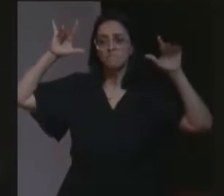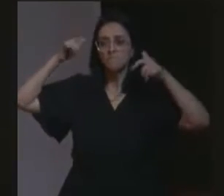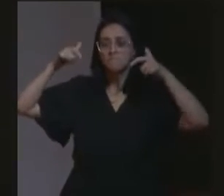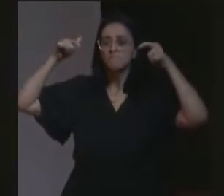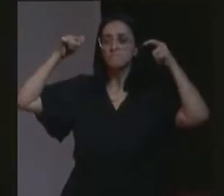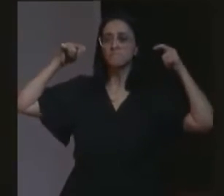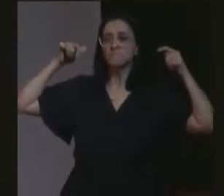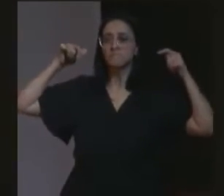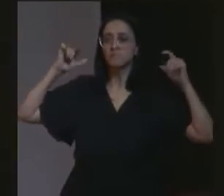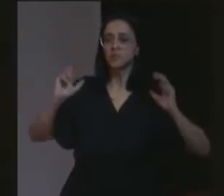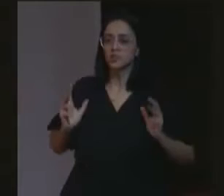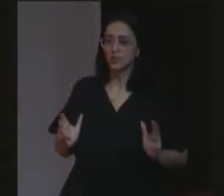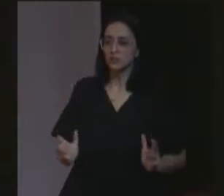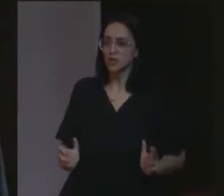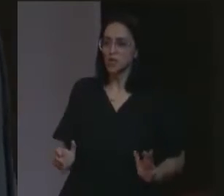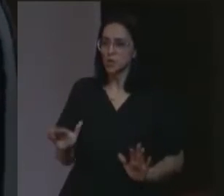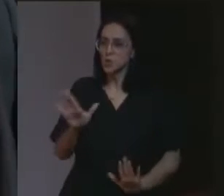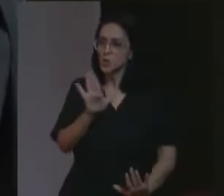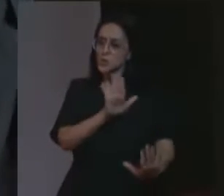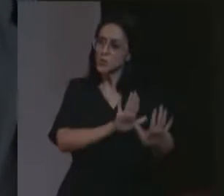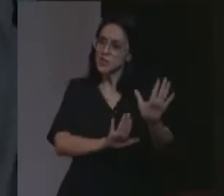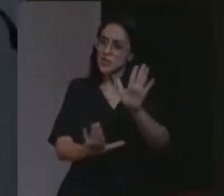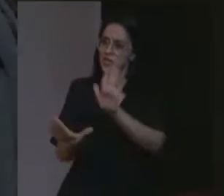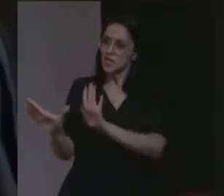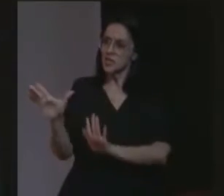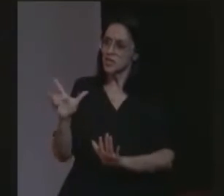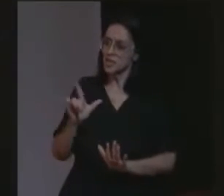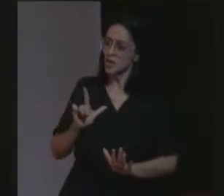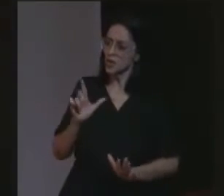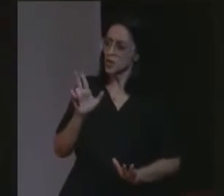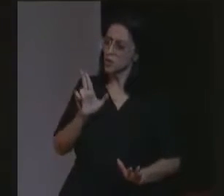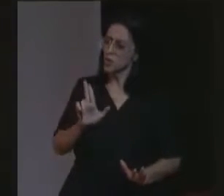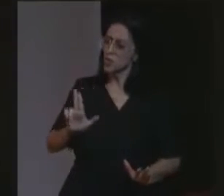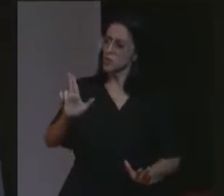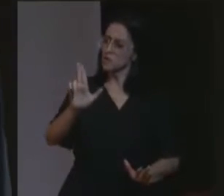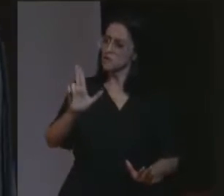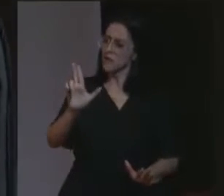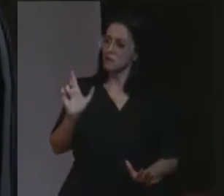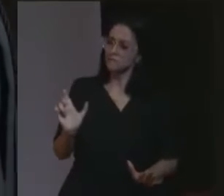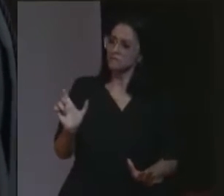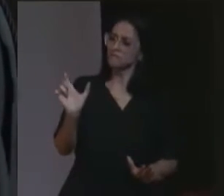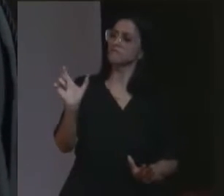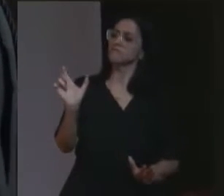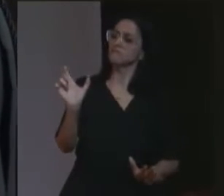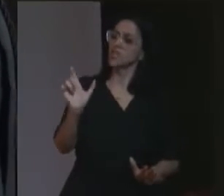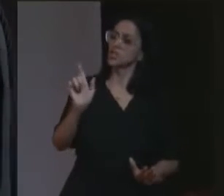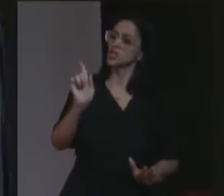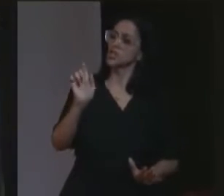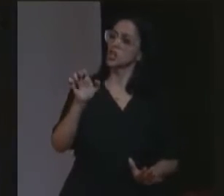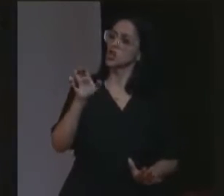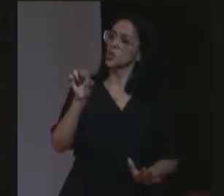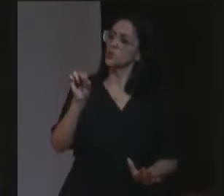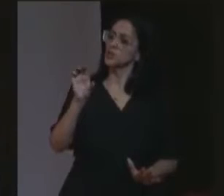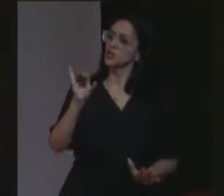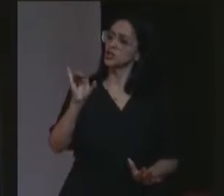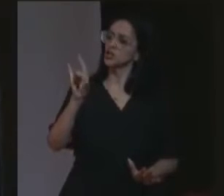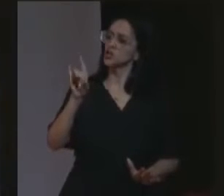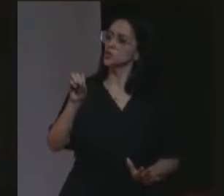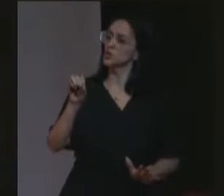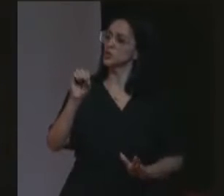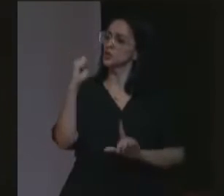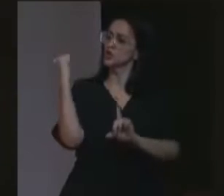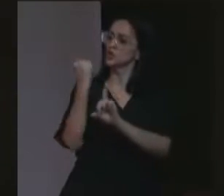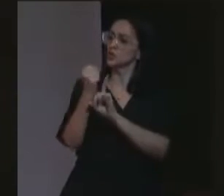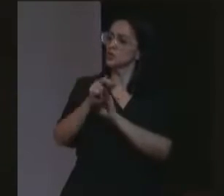Existe um cuidado de usar o termo genocídio, como a gente